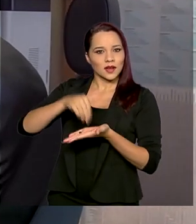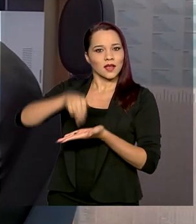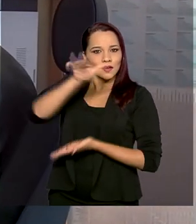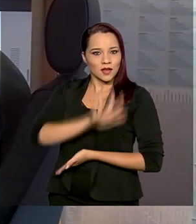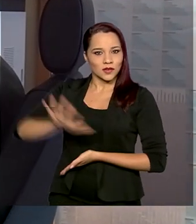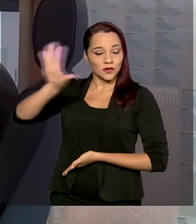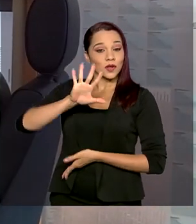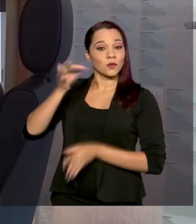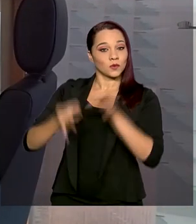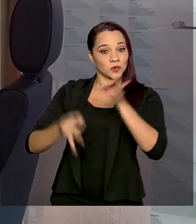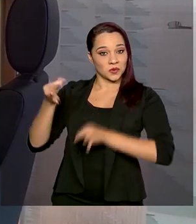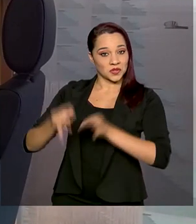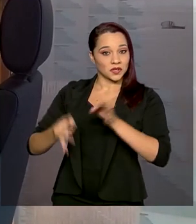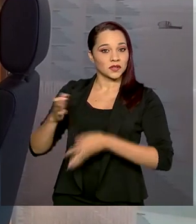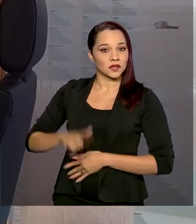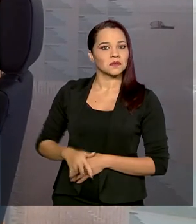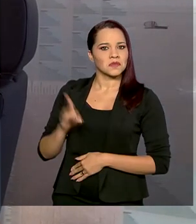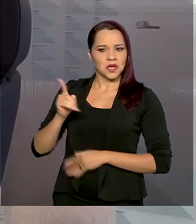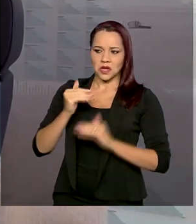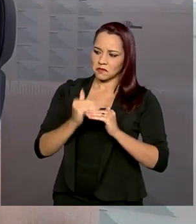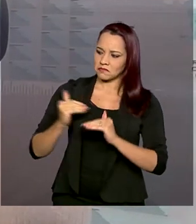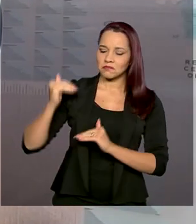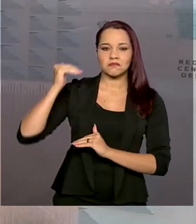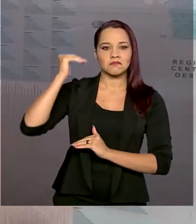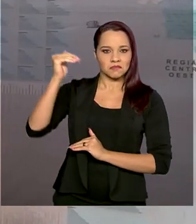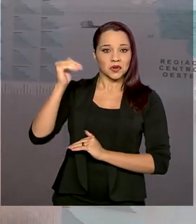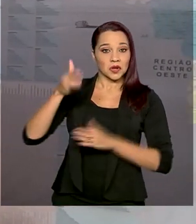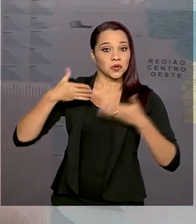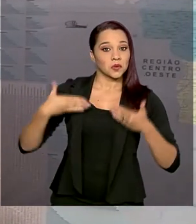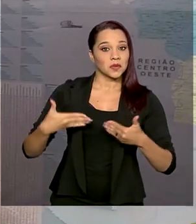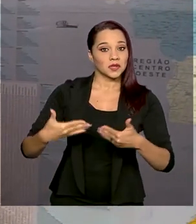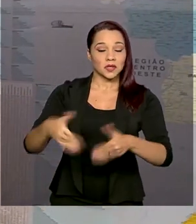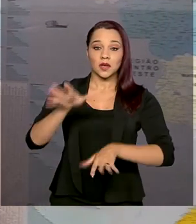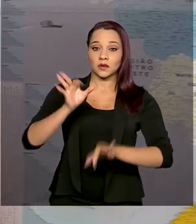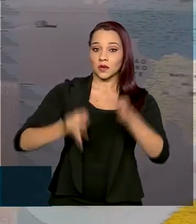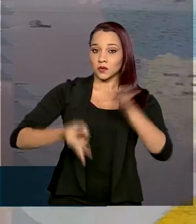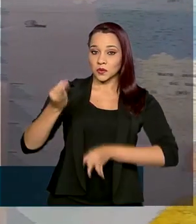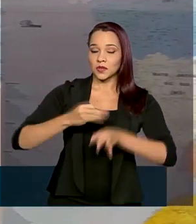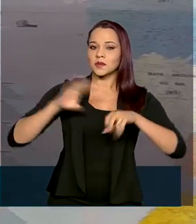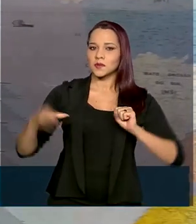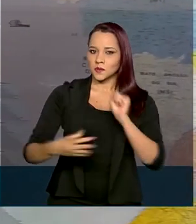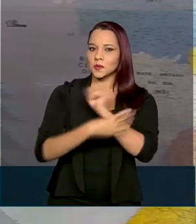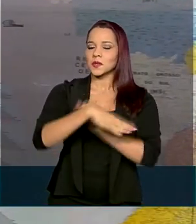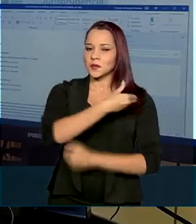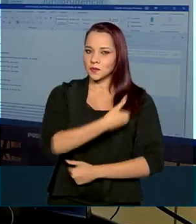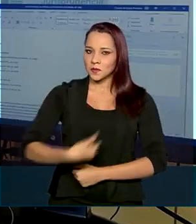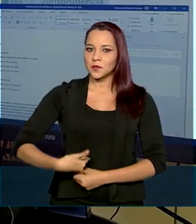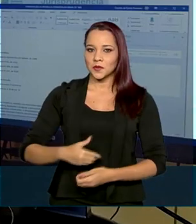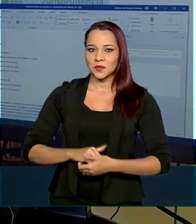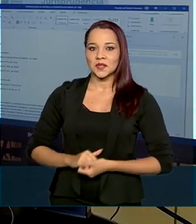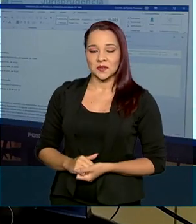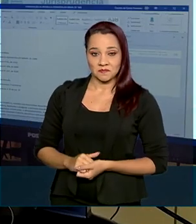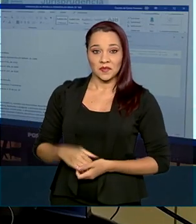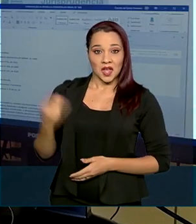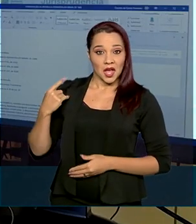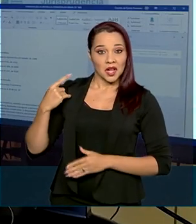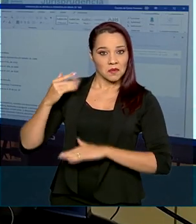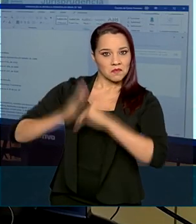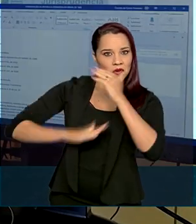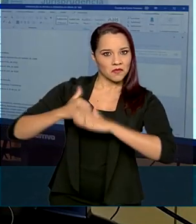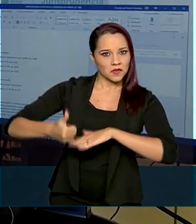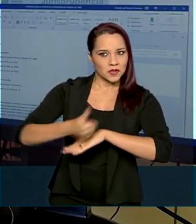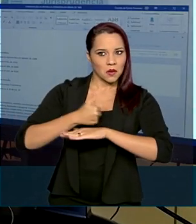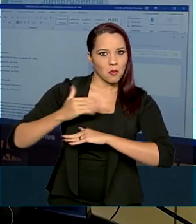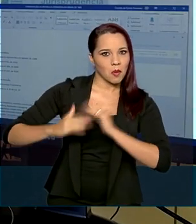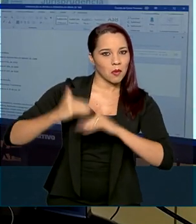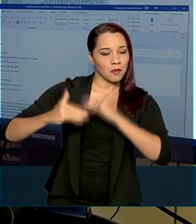de Justiça, cargo do alto escalão do Ministério da Justiça e Segurança Pública. A carreira que o levou até